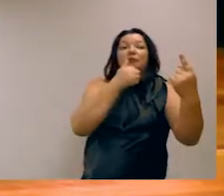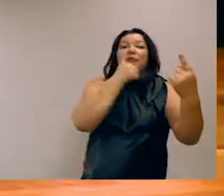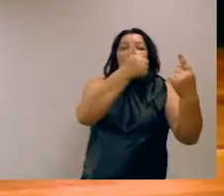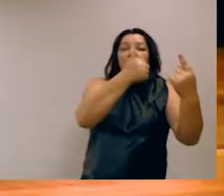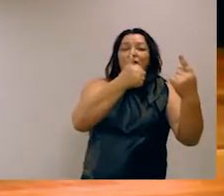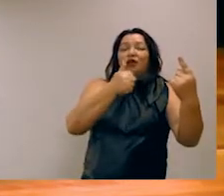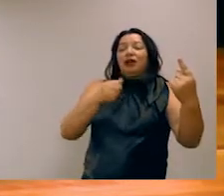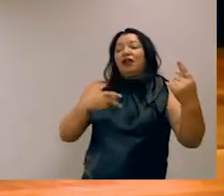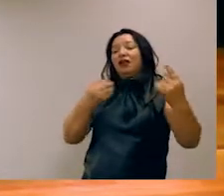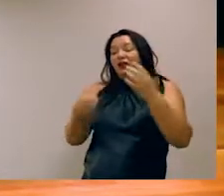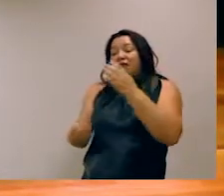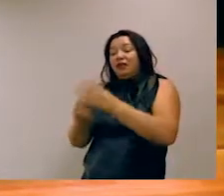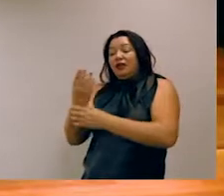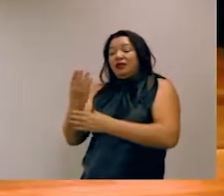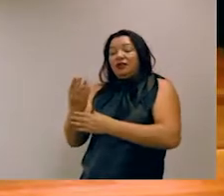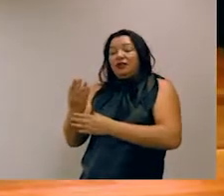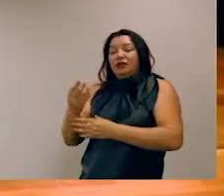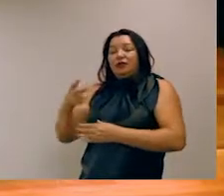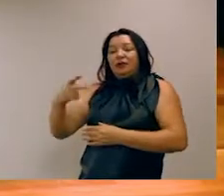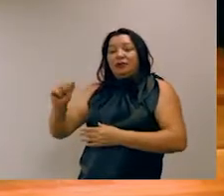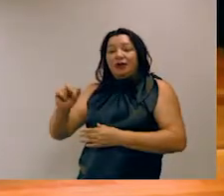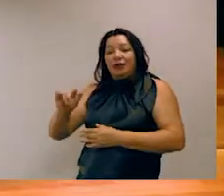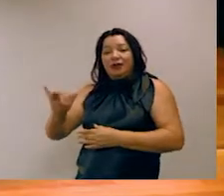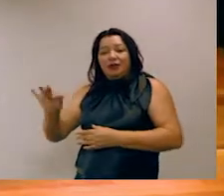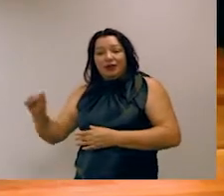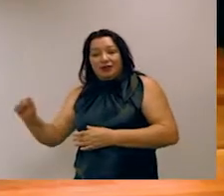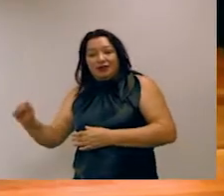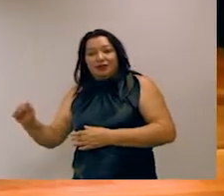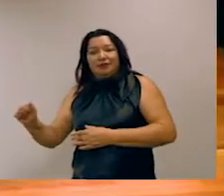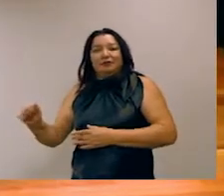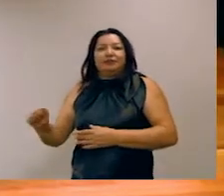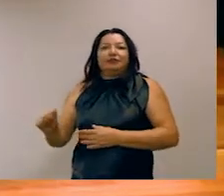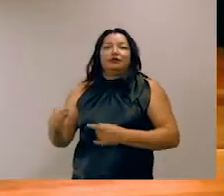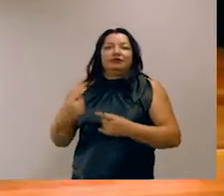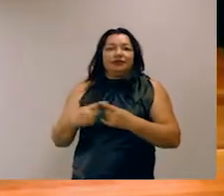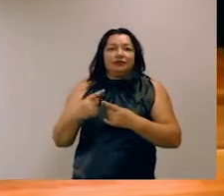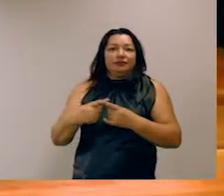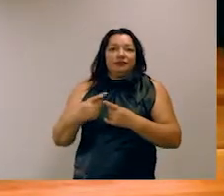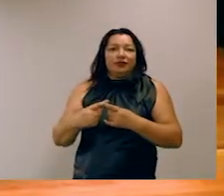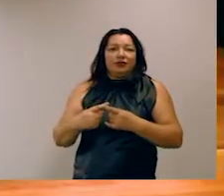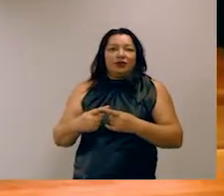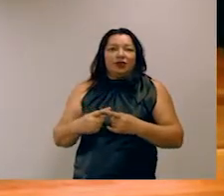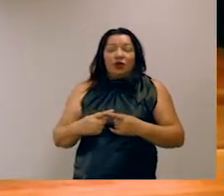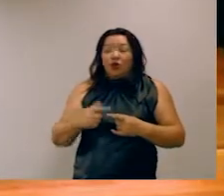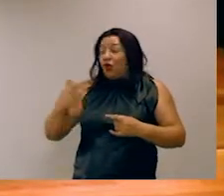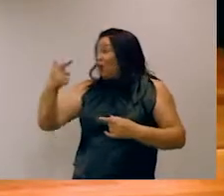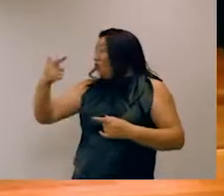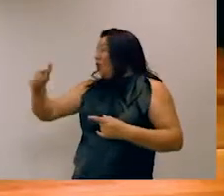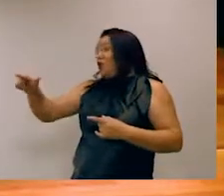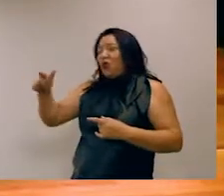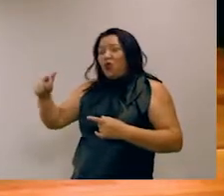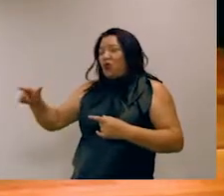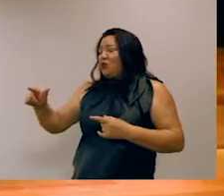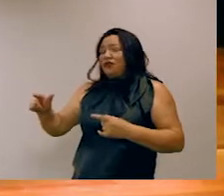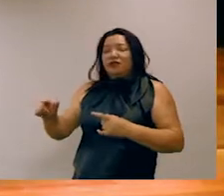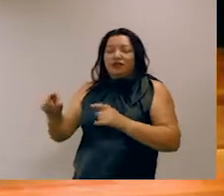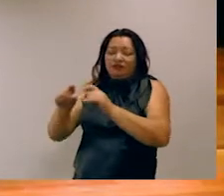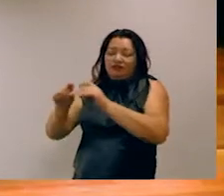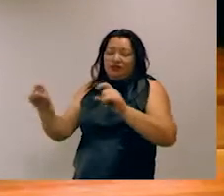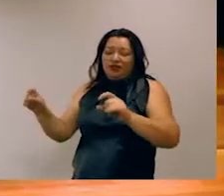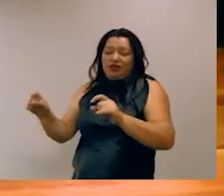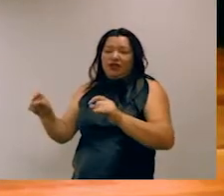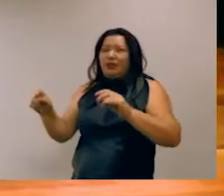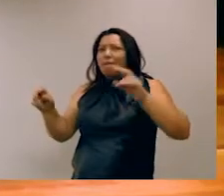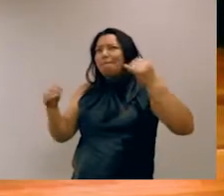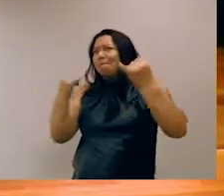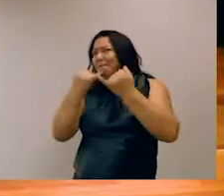dela. Ou, então, você pega uma frase e cria uma outra frase que se pareça ou com a frase original ou com